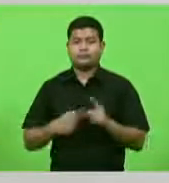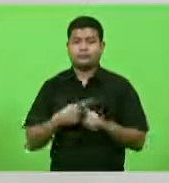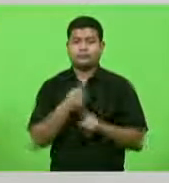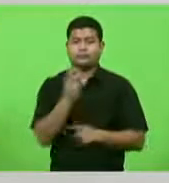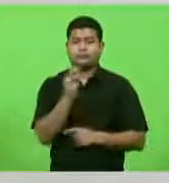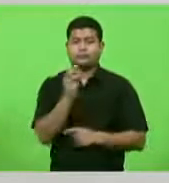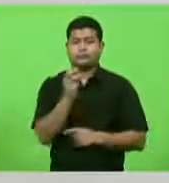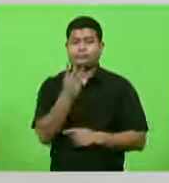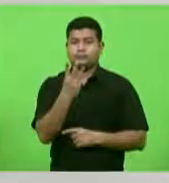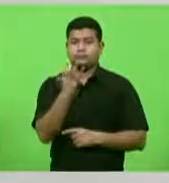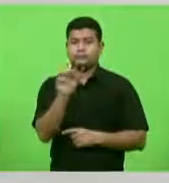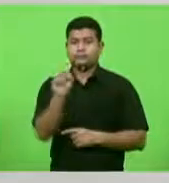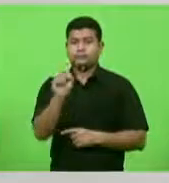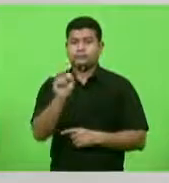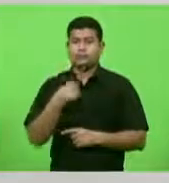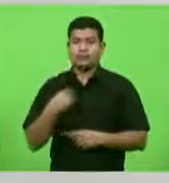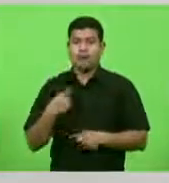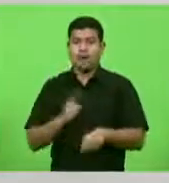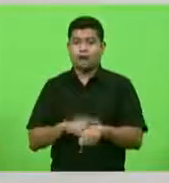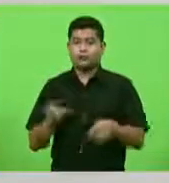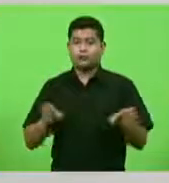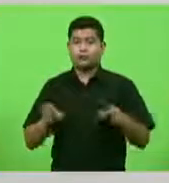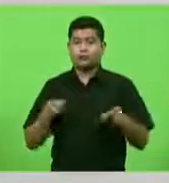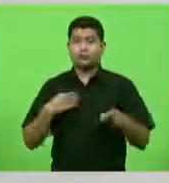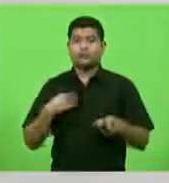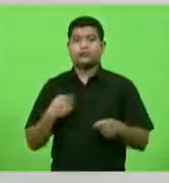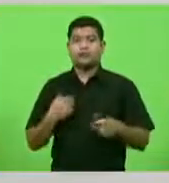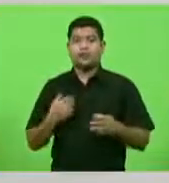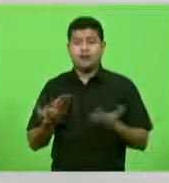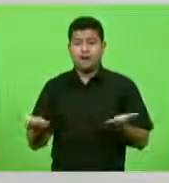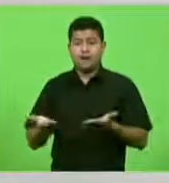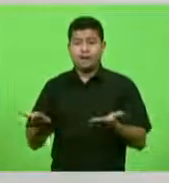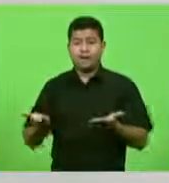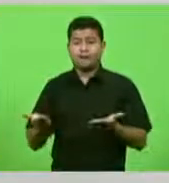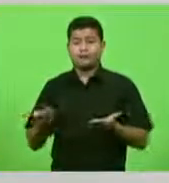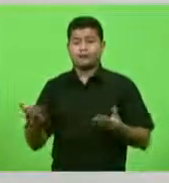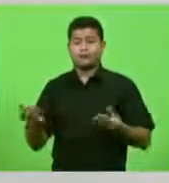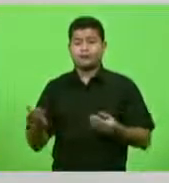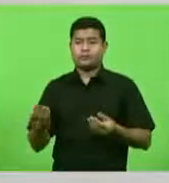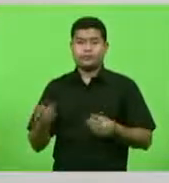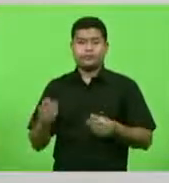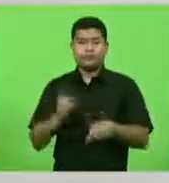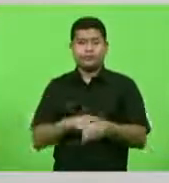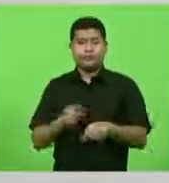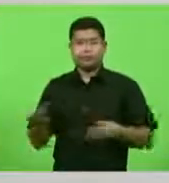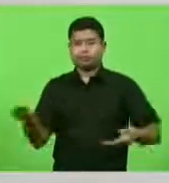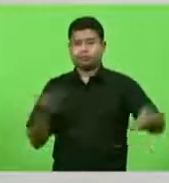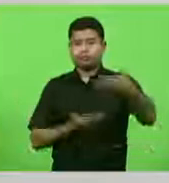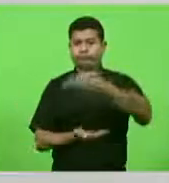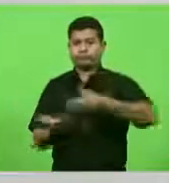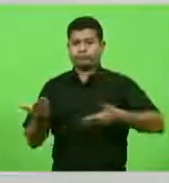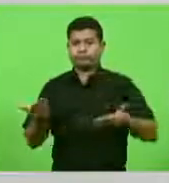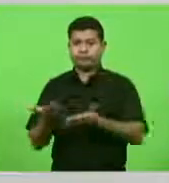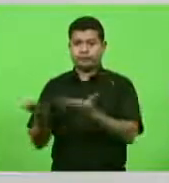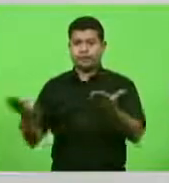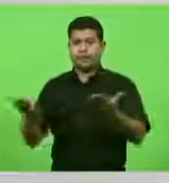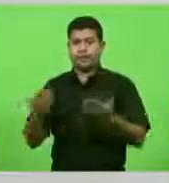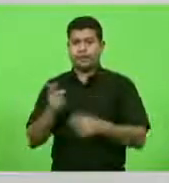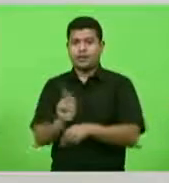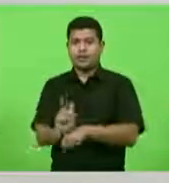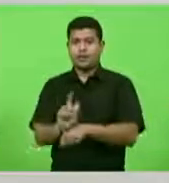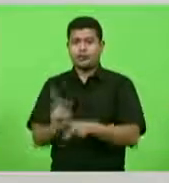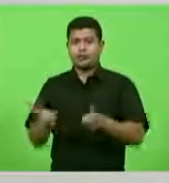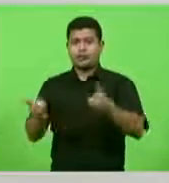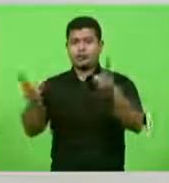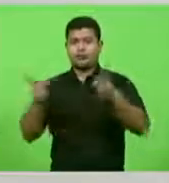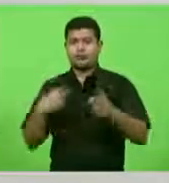Obrigado. Nesse momento, sabedoria, nesse momento de transição, para os nossos gestores, para continuar